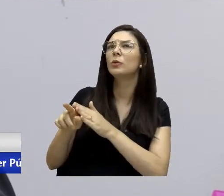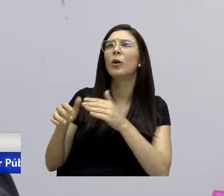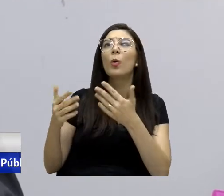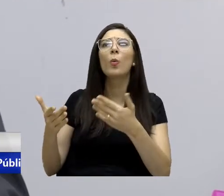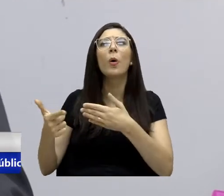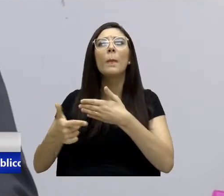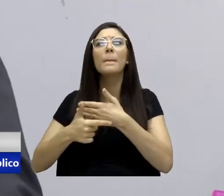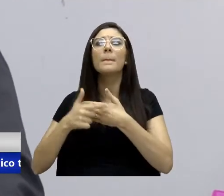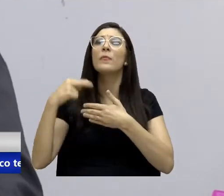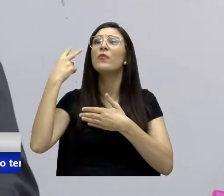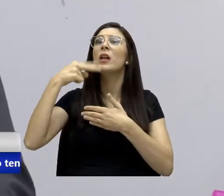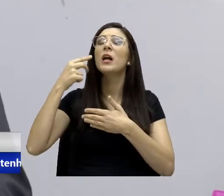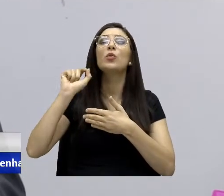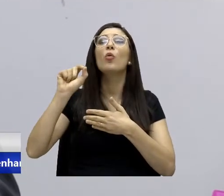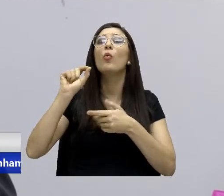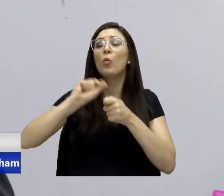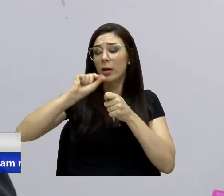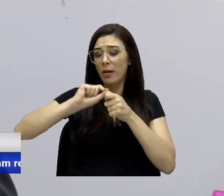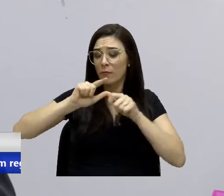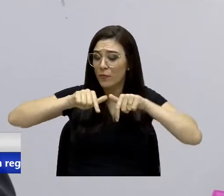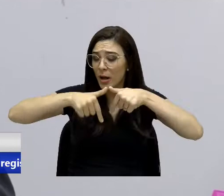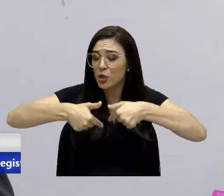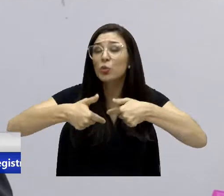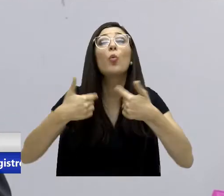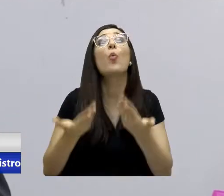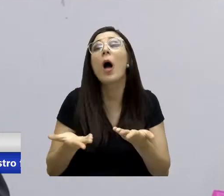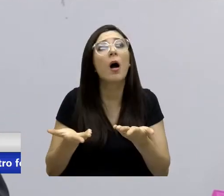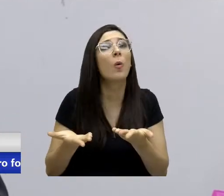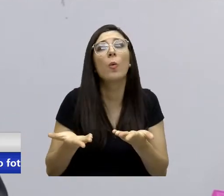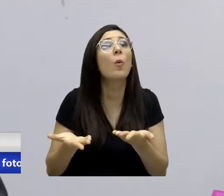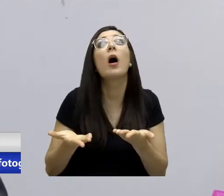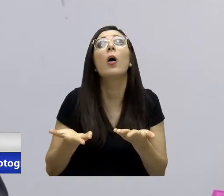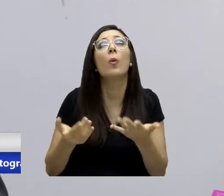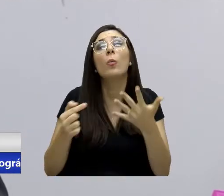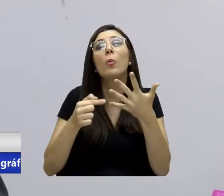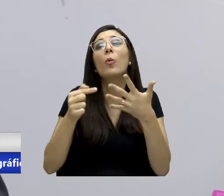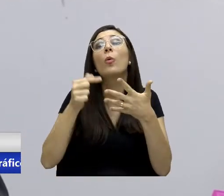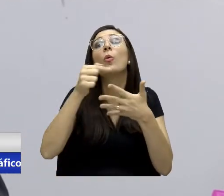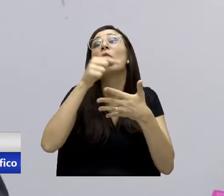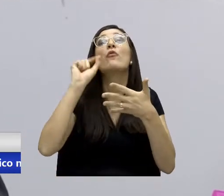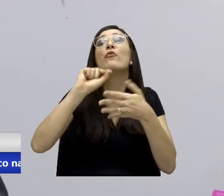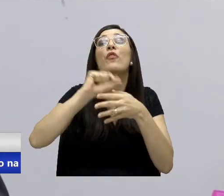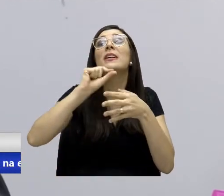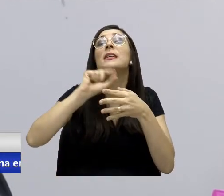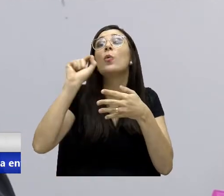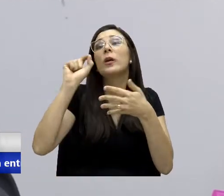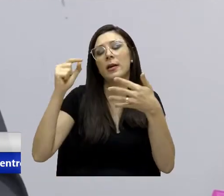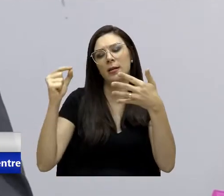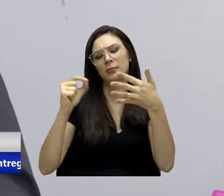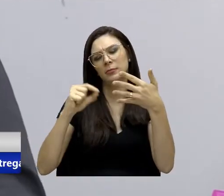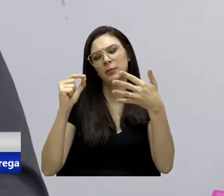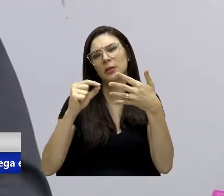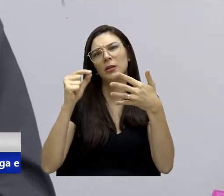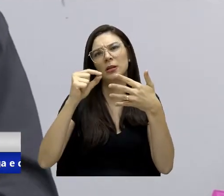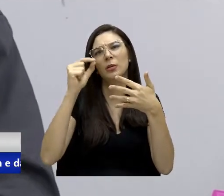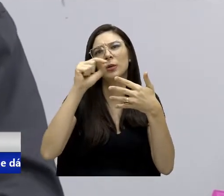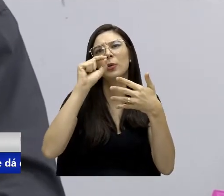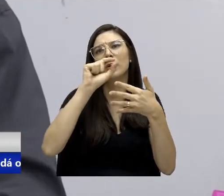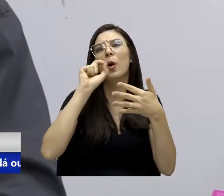vereador? Qual o papel do vereador? É fiscalizar